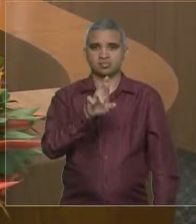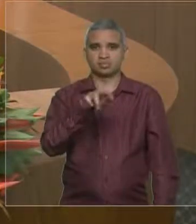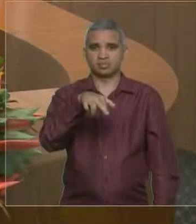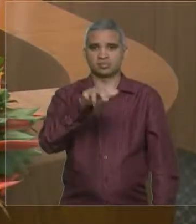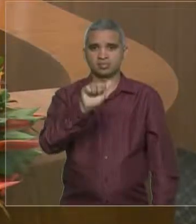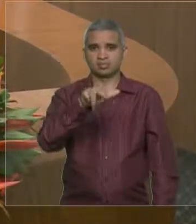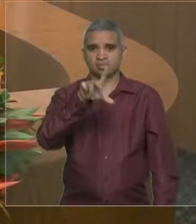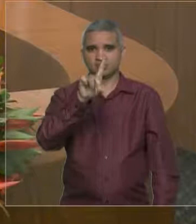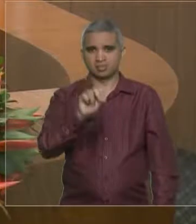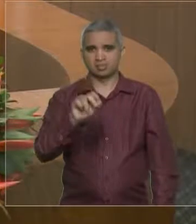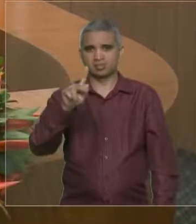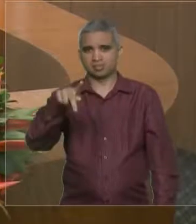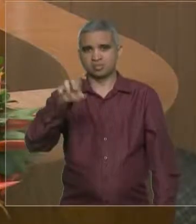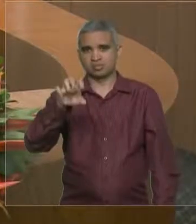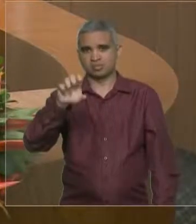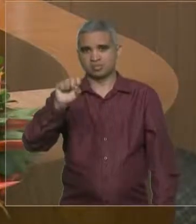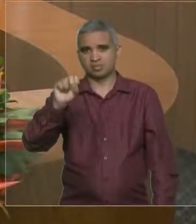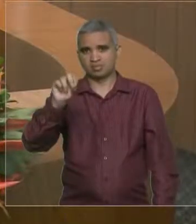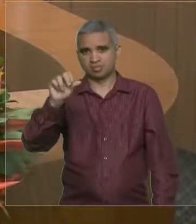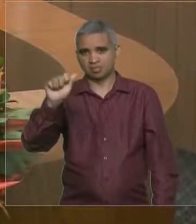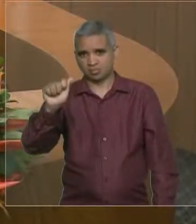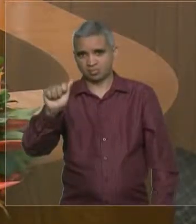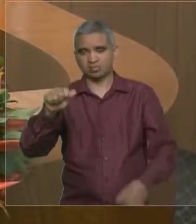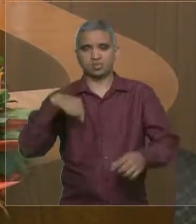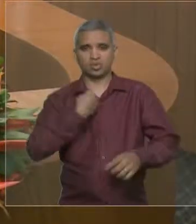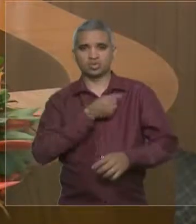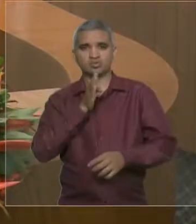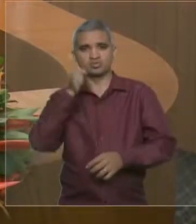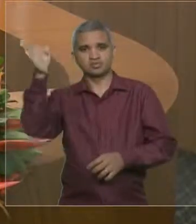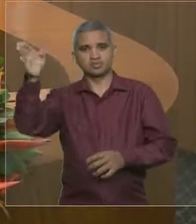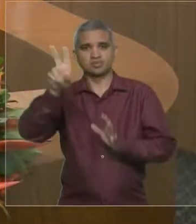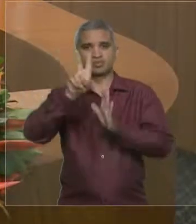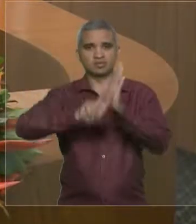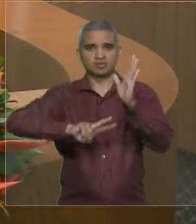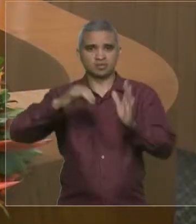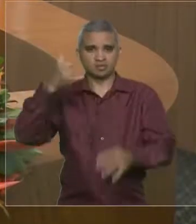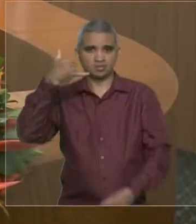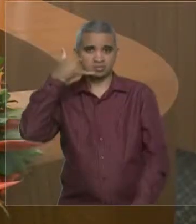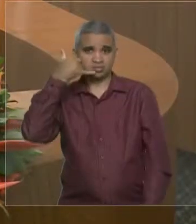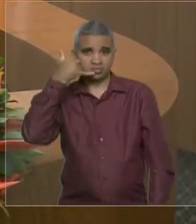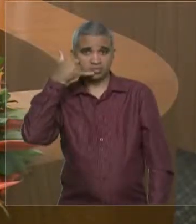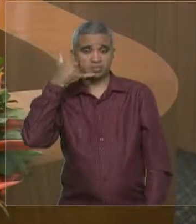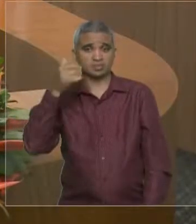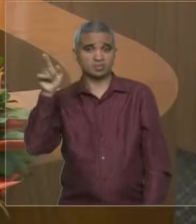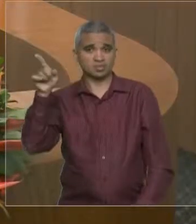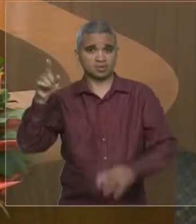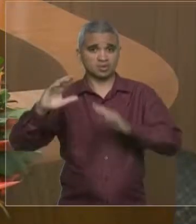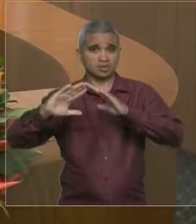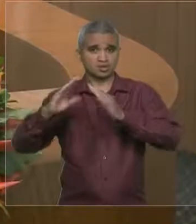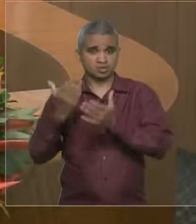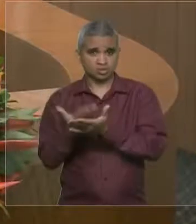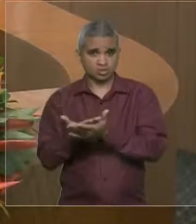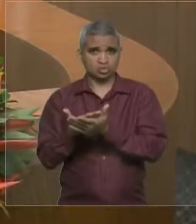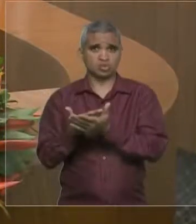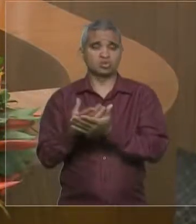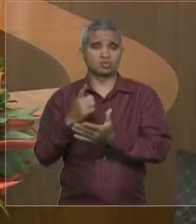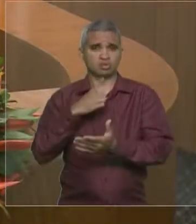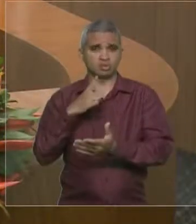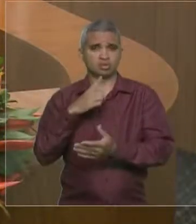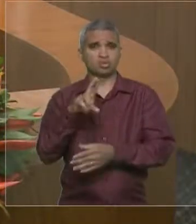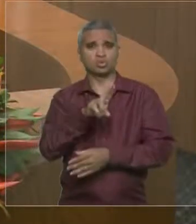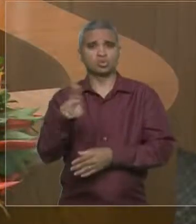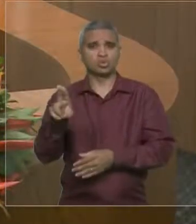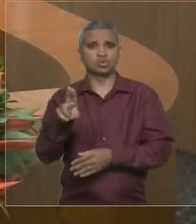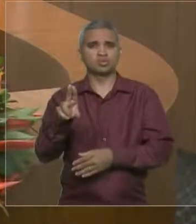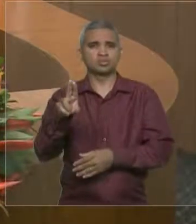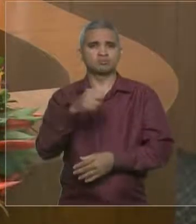Embratel, onde hoje escola com o nome da nossa saudosa Elisângela,